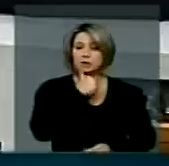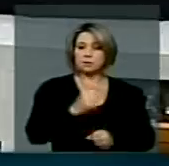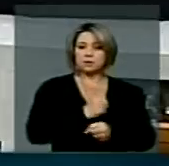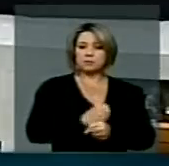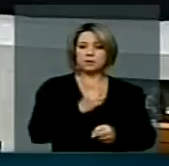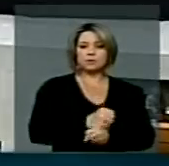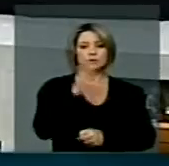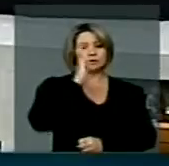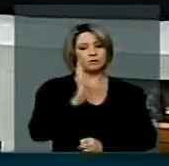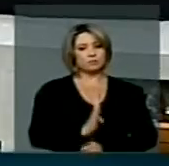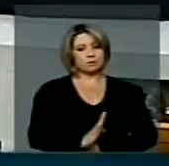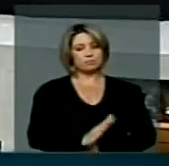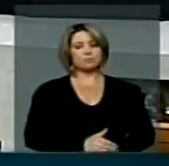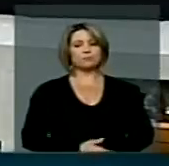afora. Deputado,